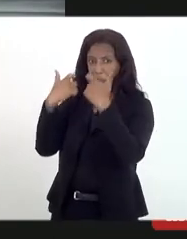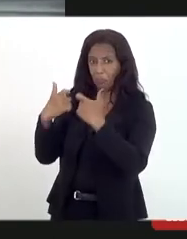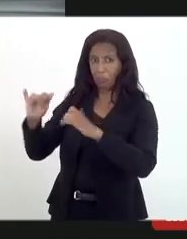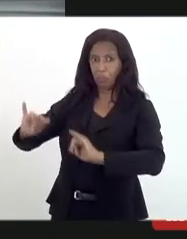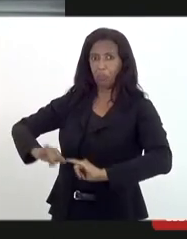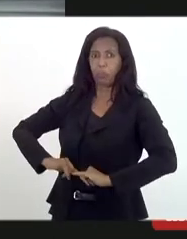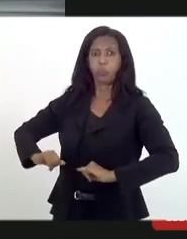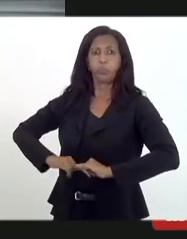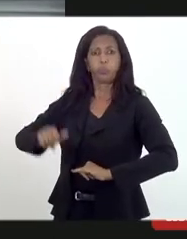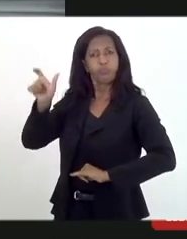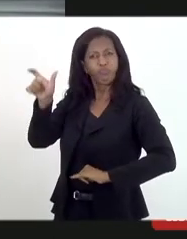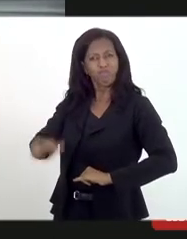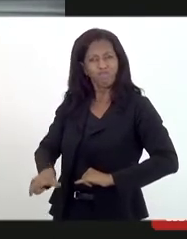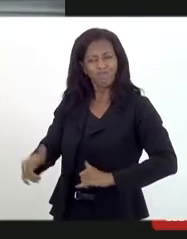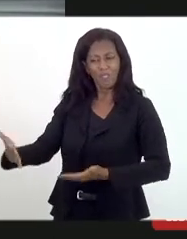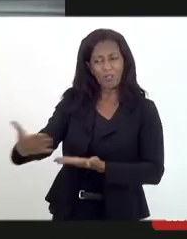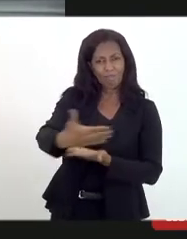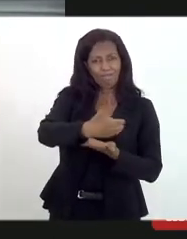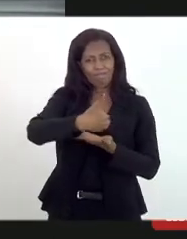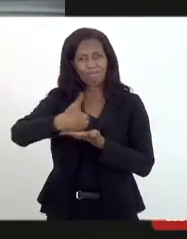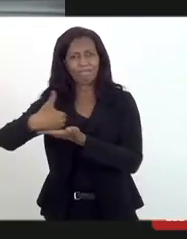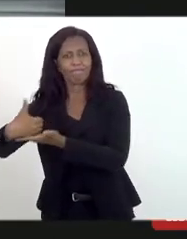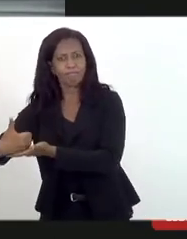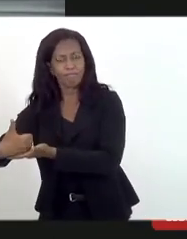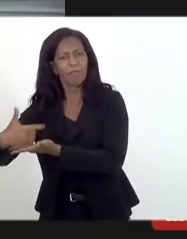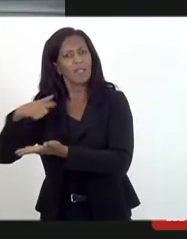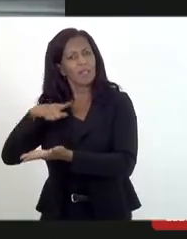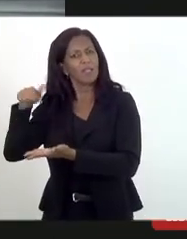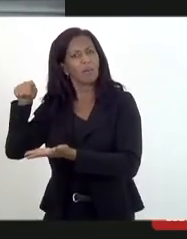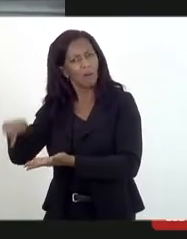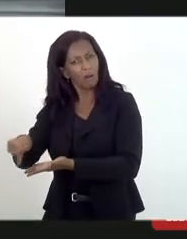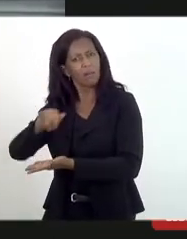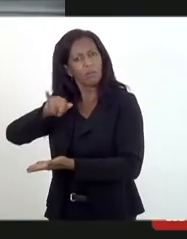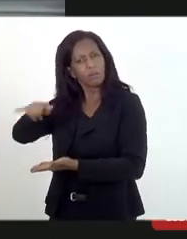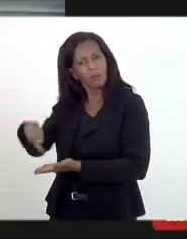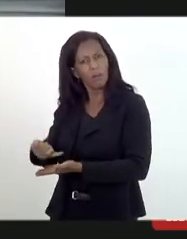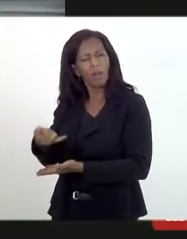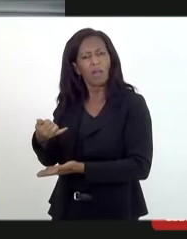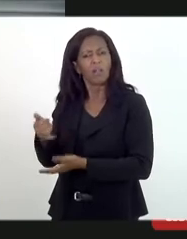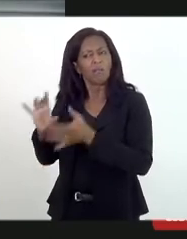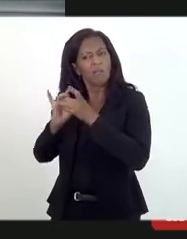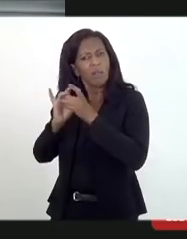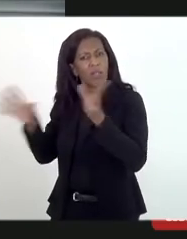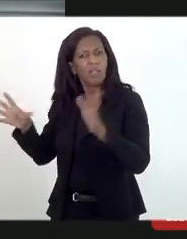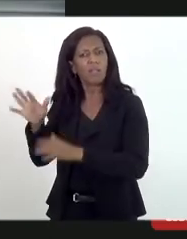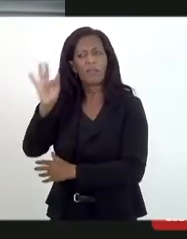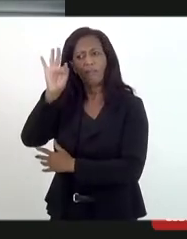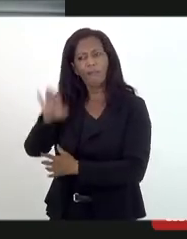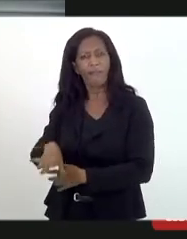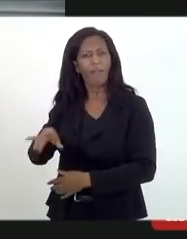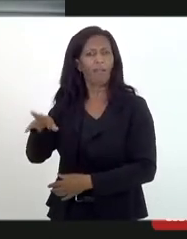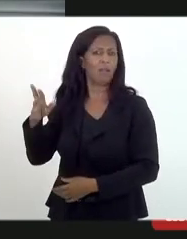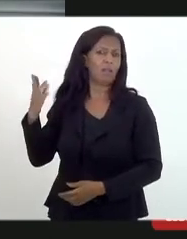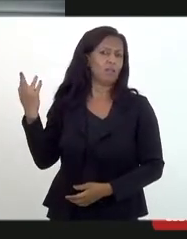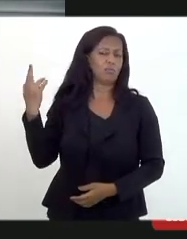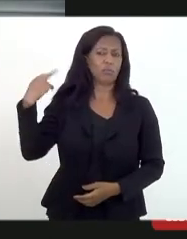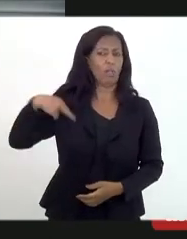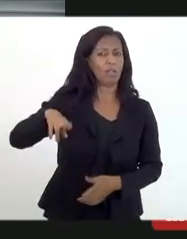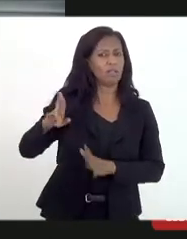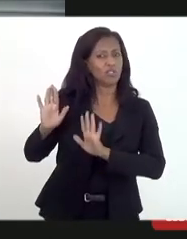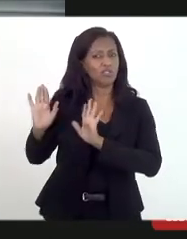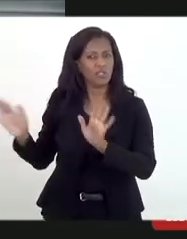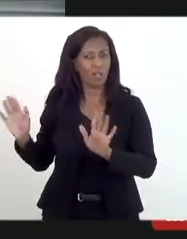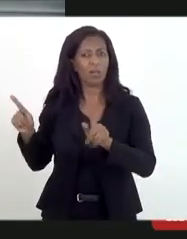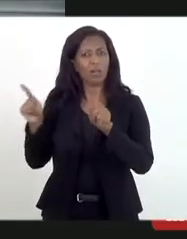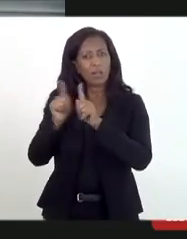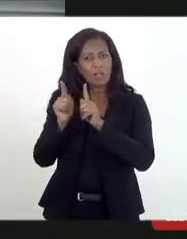sejam acolhidas e tenham ali a possibilidade de professarem a sua fé, a sua religião e também de